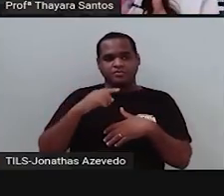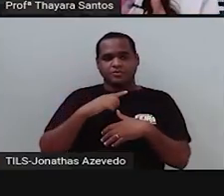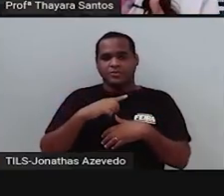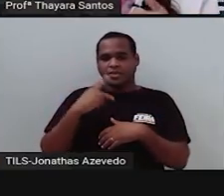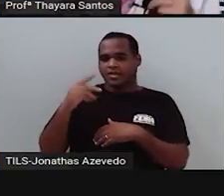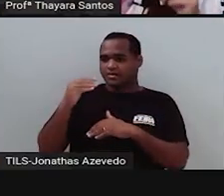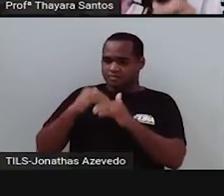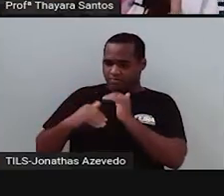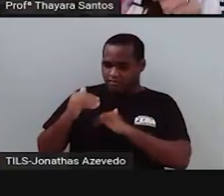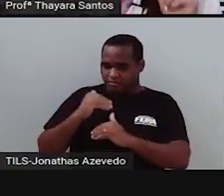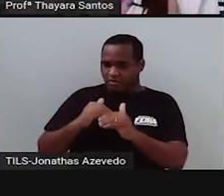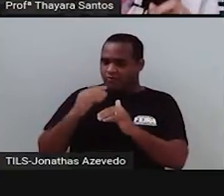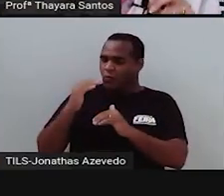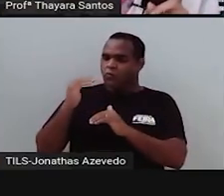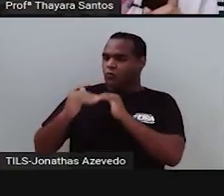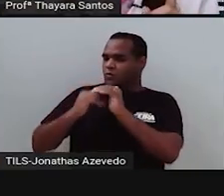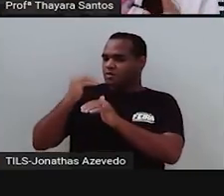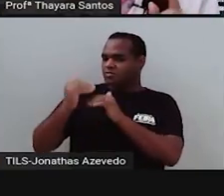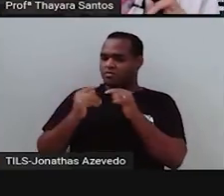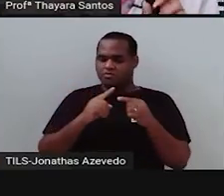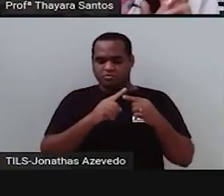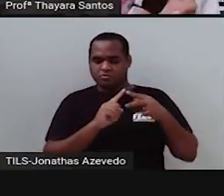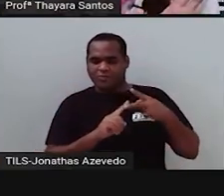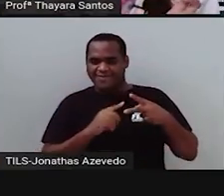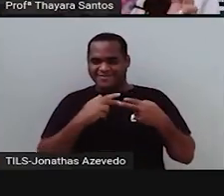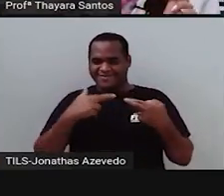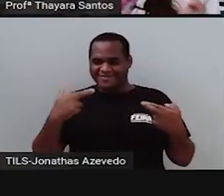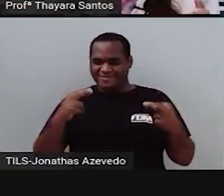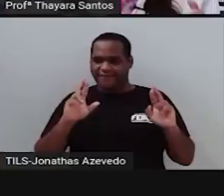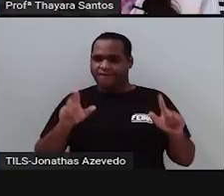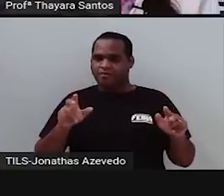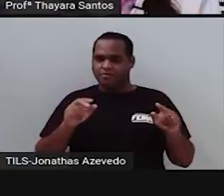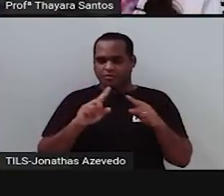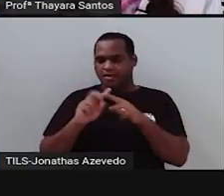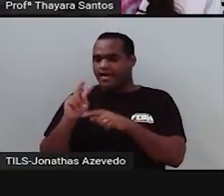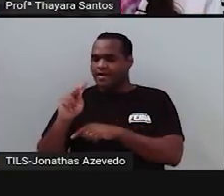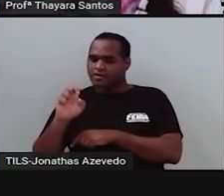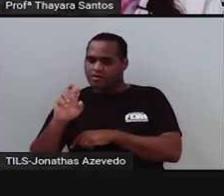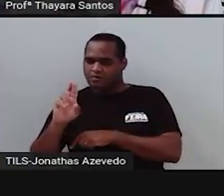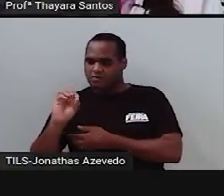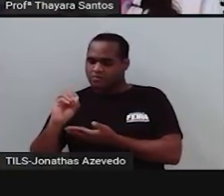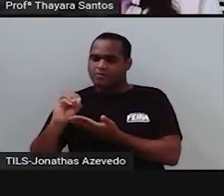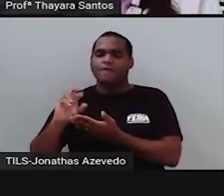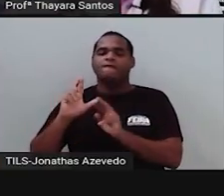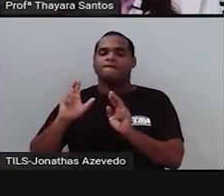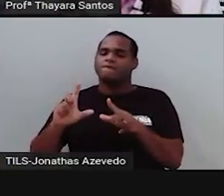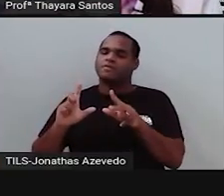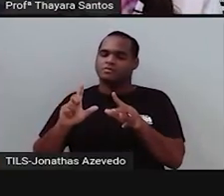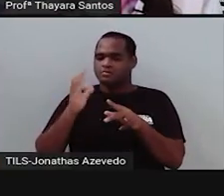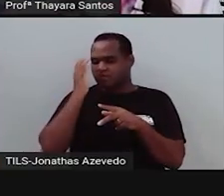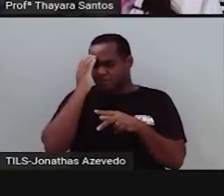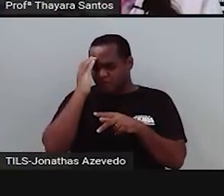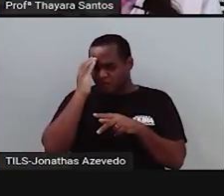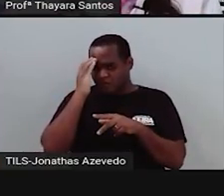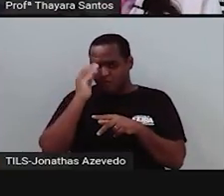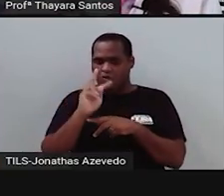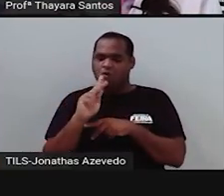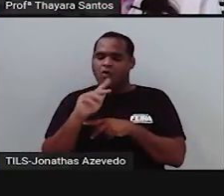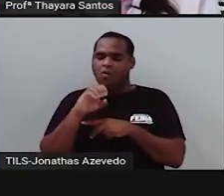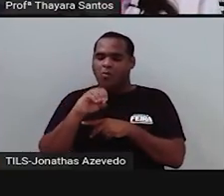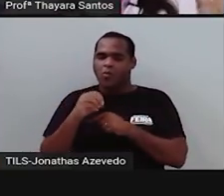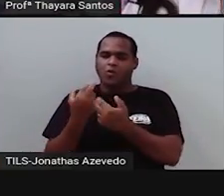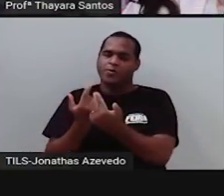gene recessivo. Então, são dois genes diferentes. Esse termo hetero quer dizer diferente. Então, aquele indivíduo, para aquela